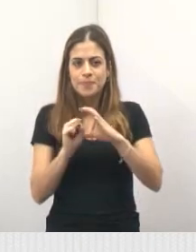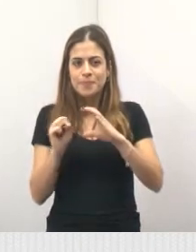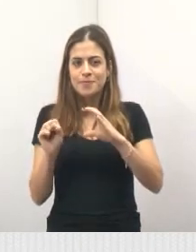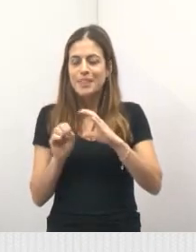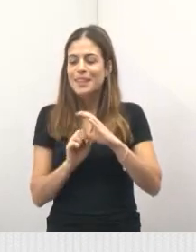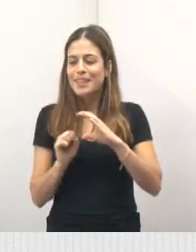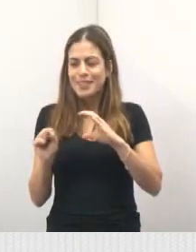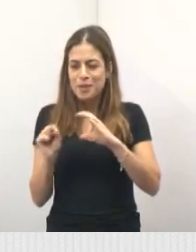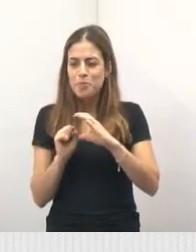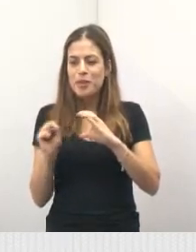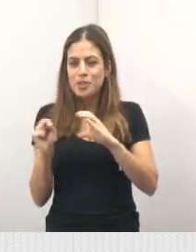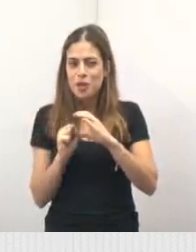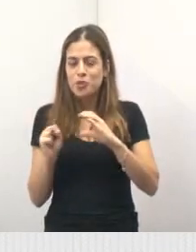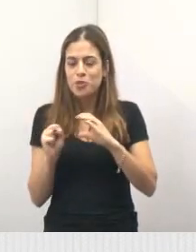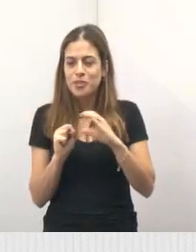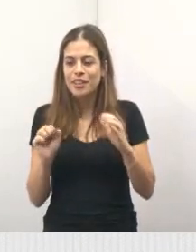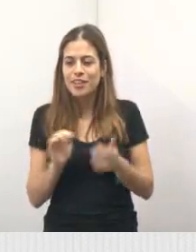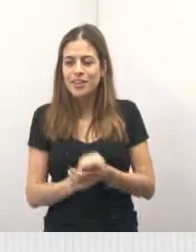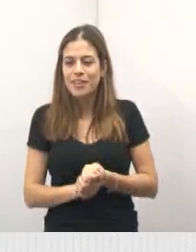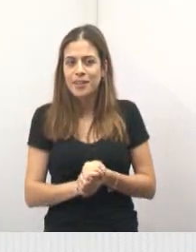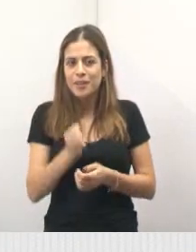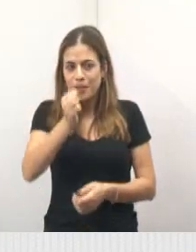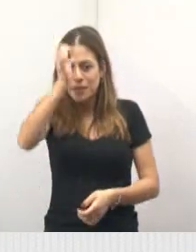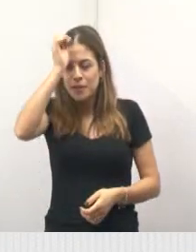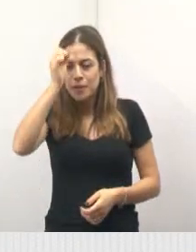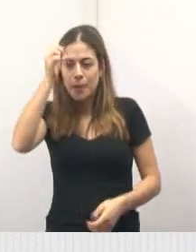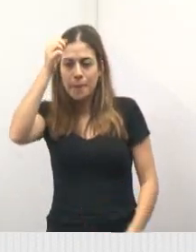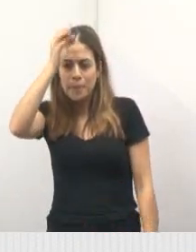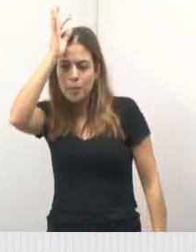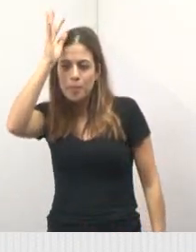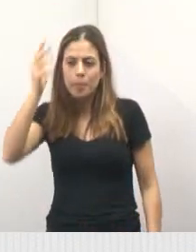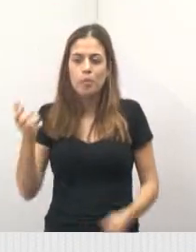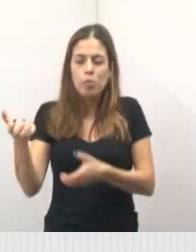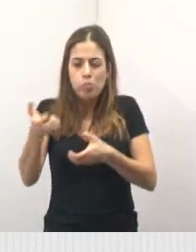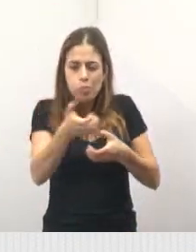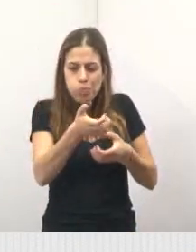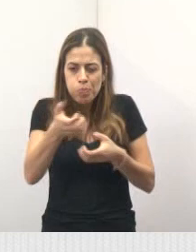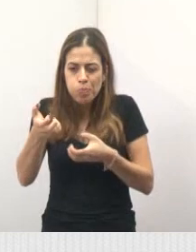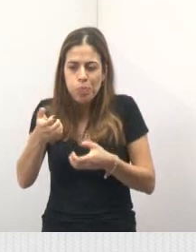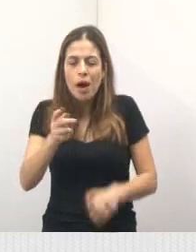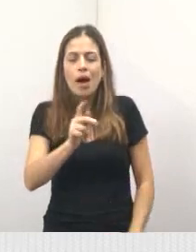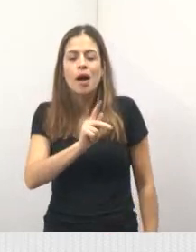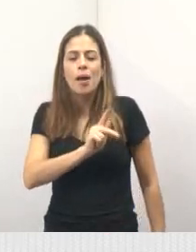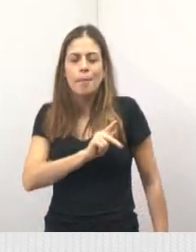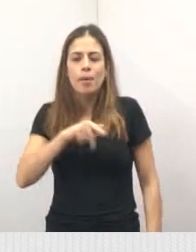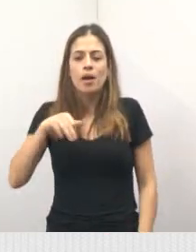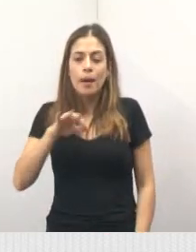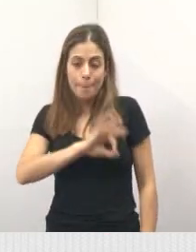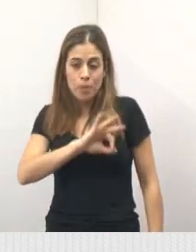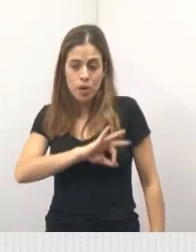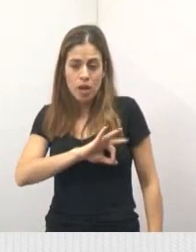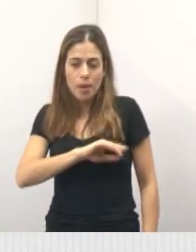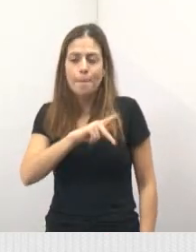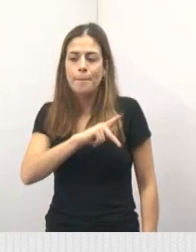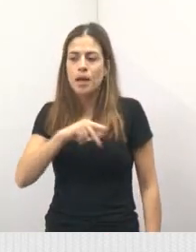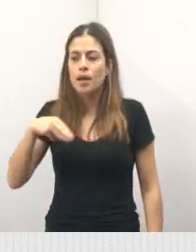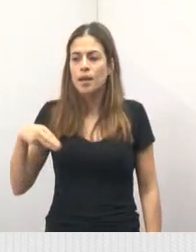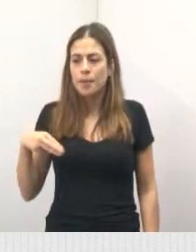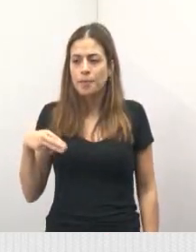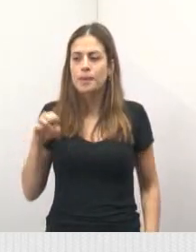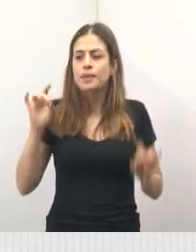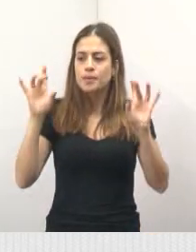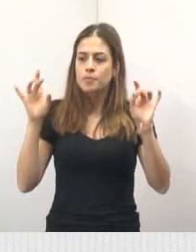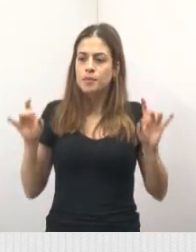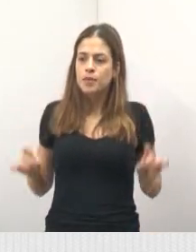Então, muito obrigado a todos da Polícia Militar, especialmente do Corpo de Bombeiros, pelo serviço